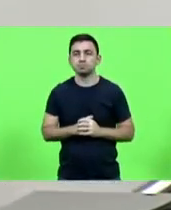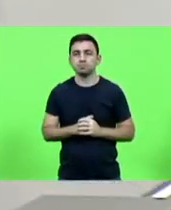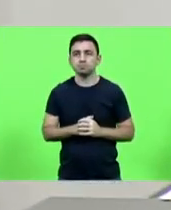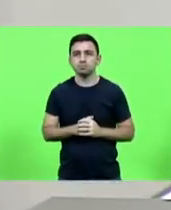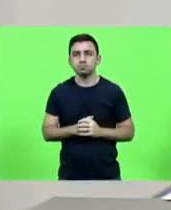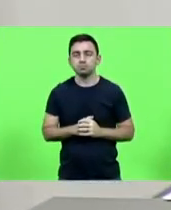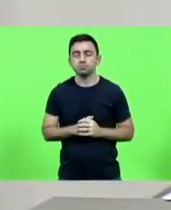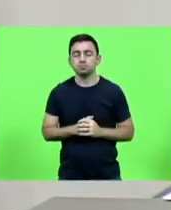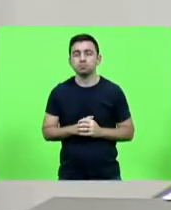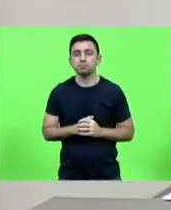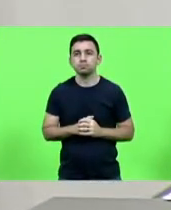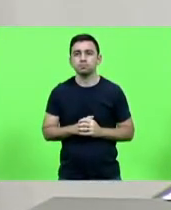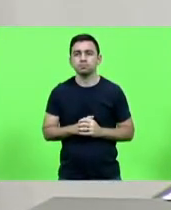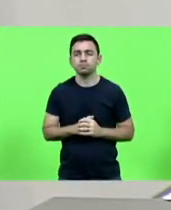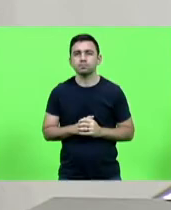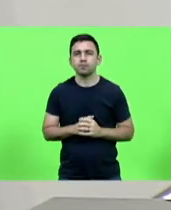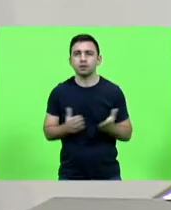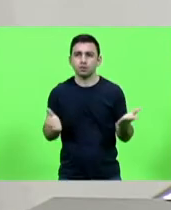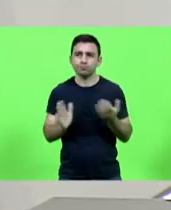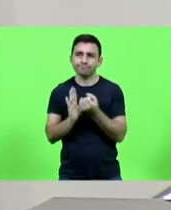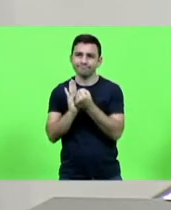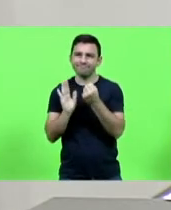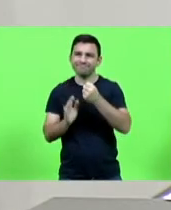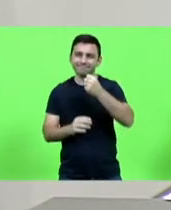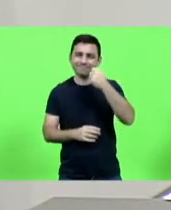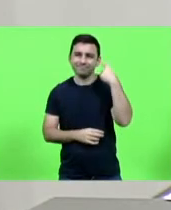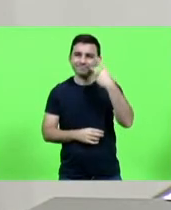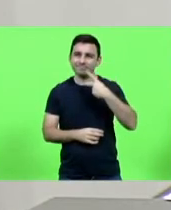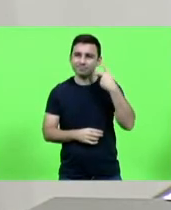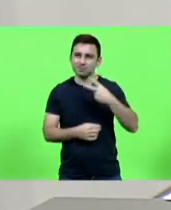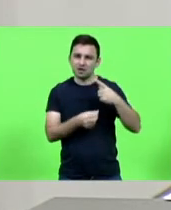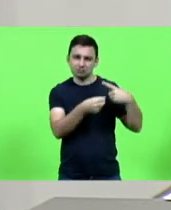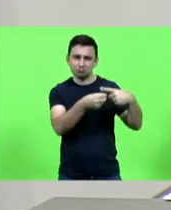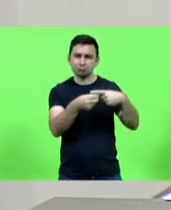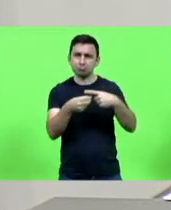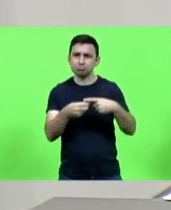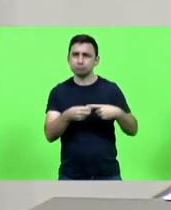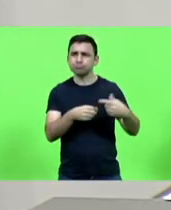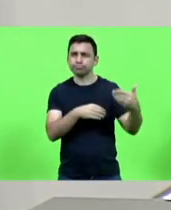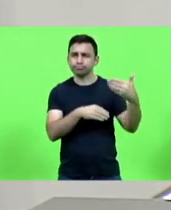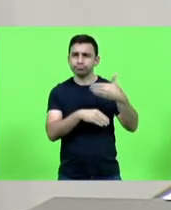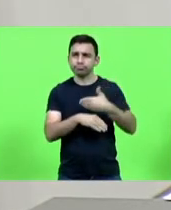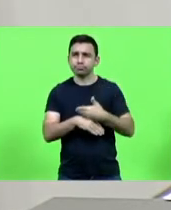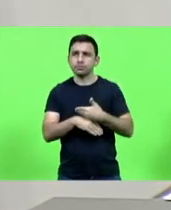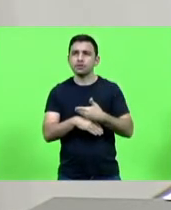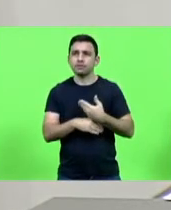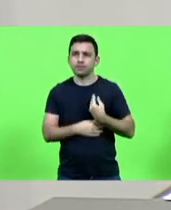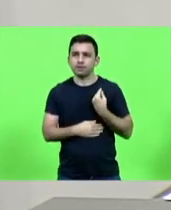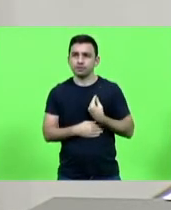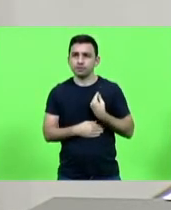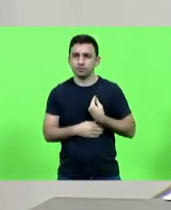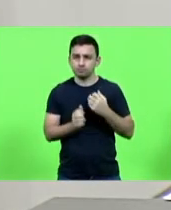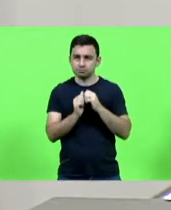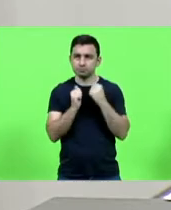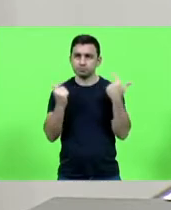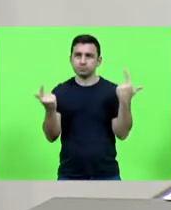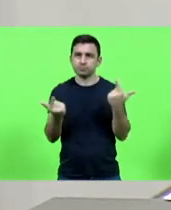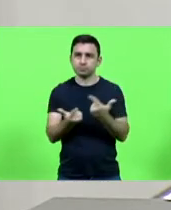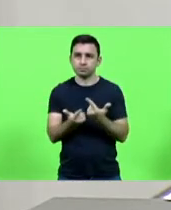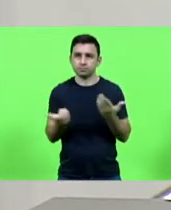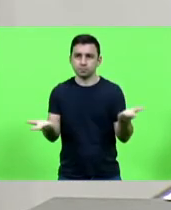aí de os vereadores de vários municípios presidentes presentes nessa casa legislativa